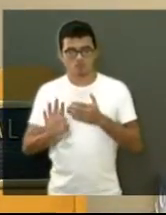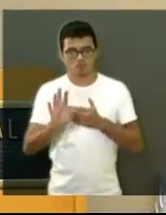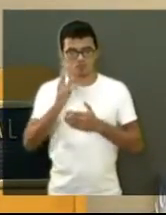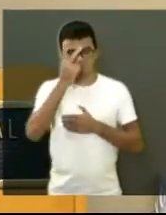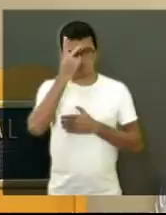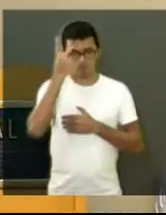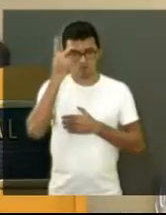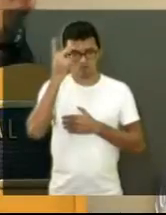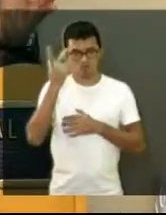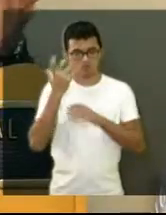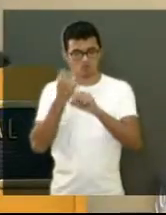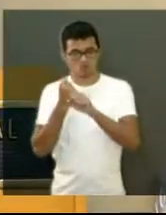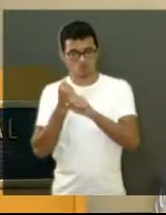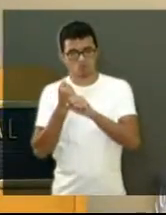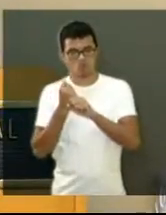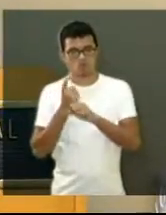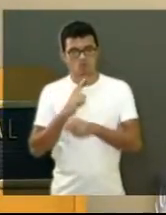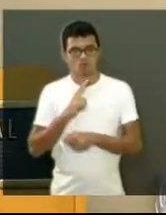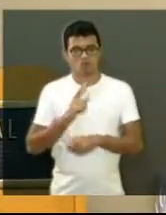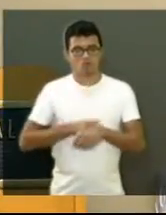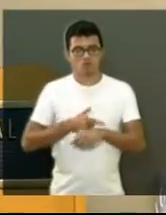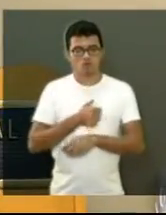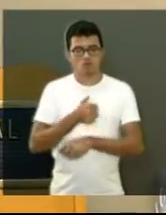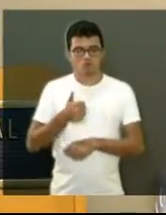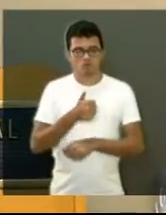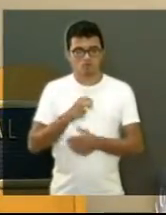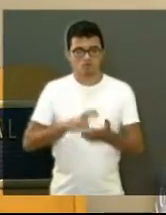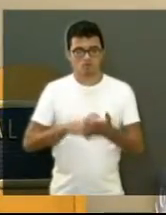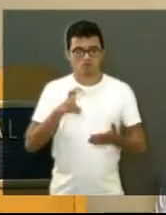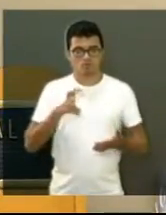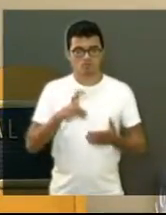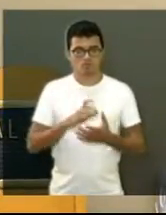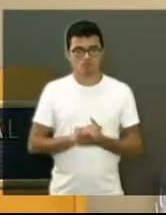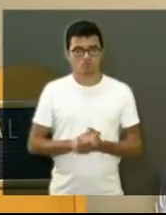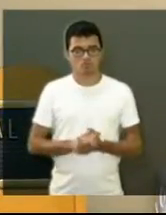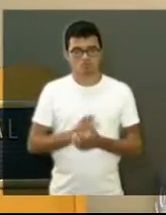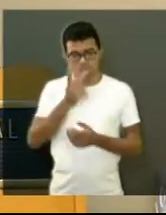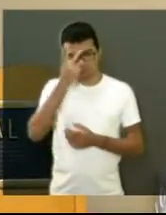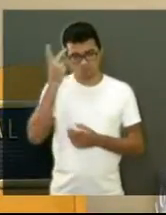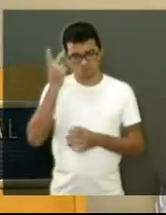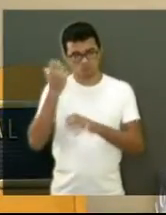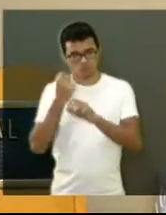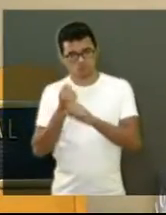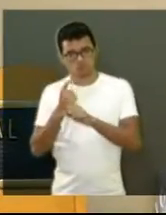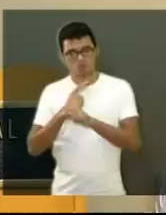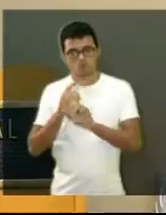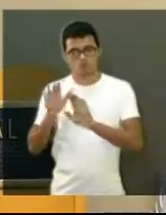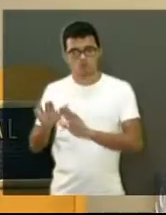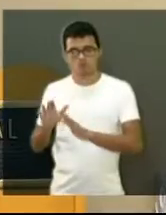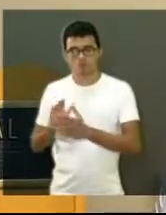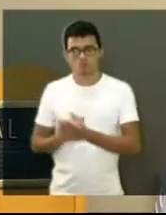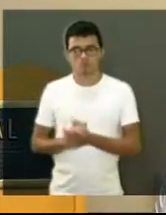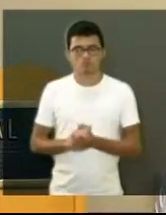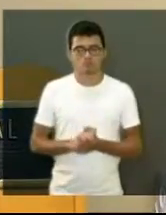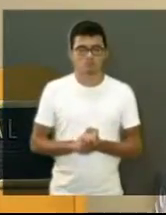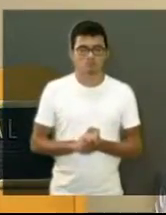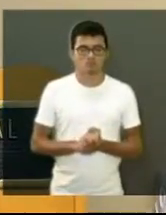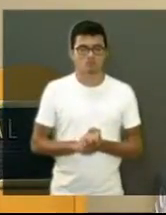dormiram lá, isso era 11 horas da manhã, pessoas que dormiram e que ficaram lá. Então, pessoal,